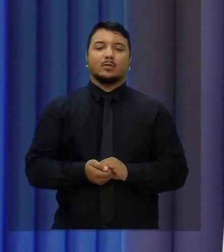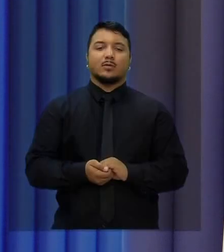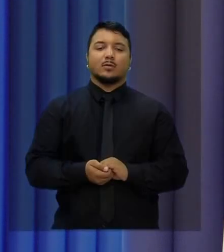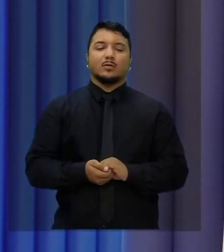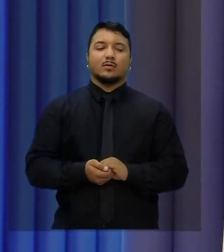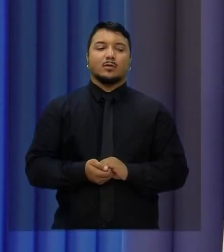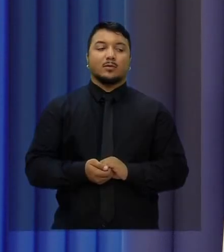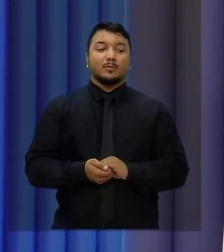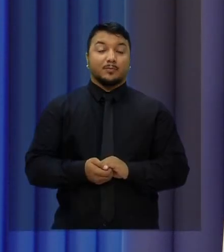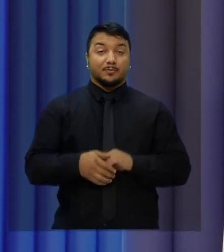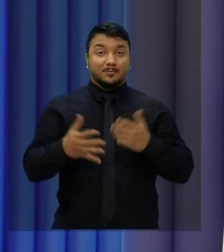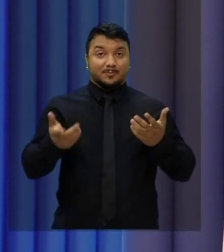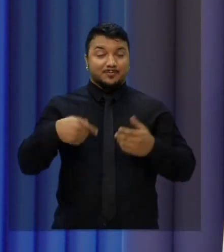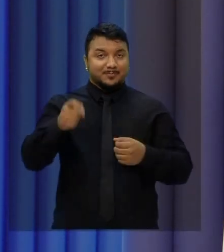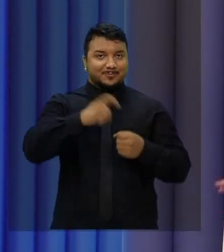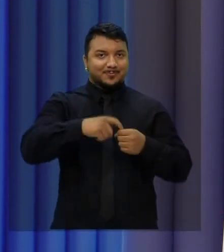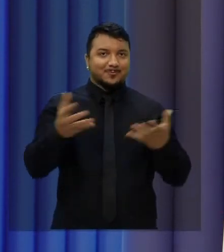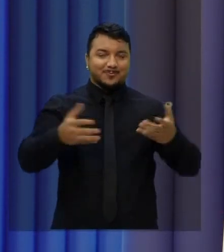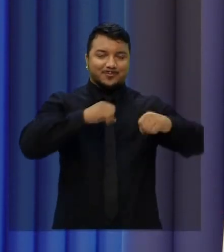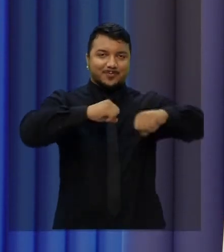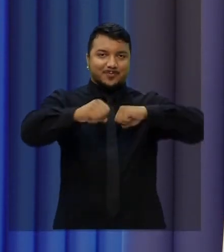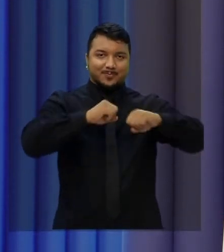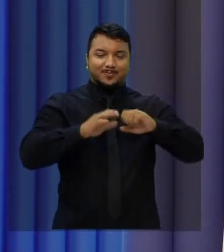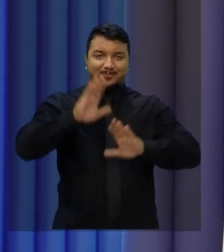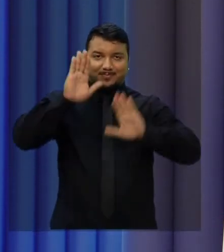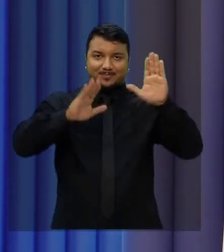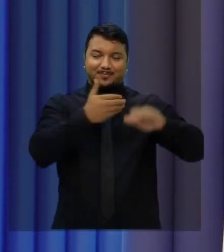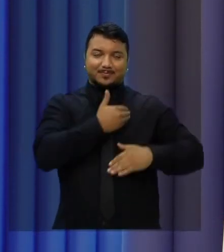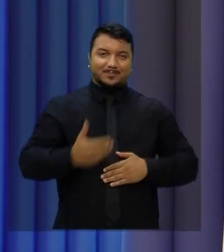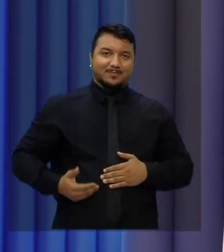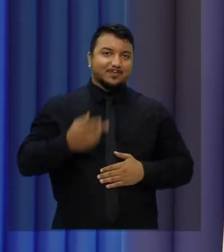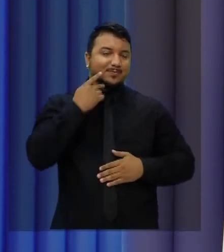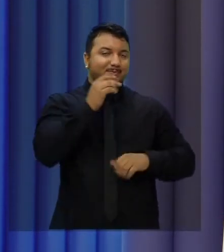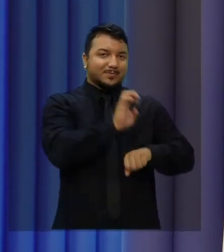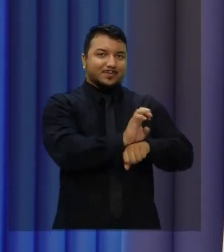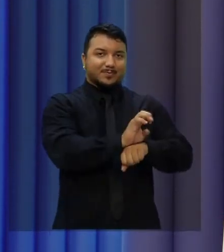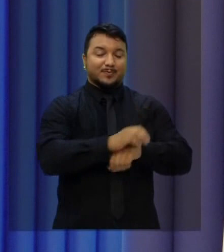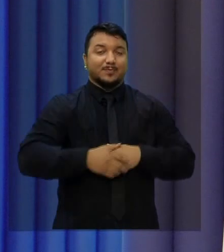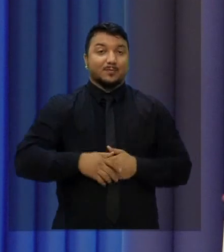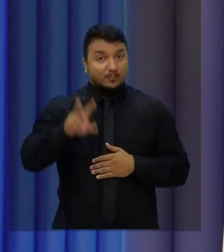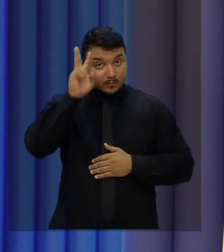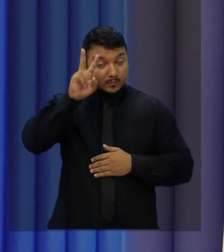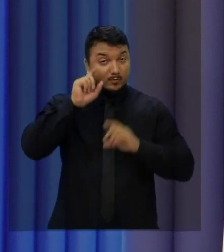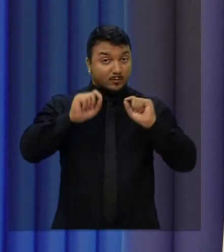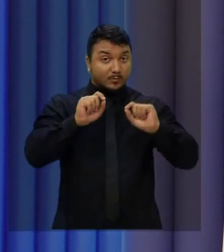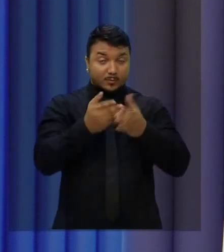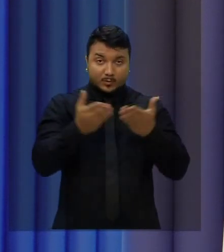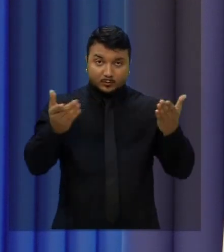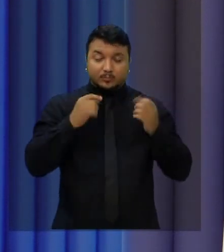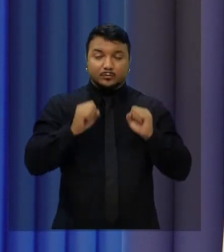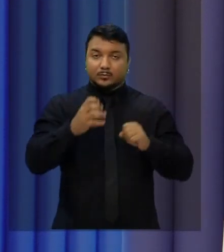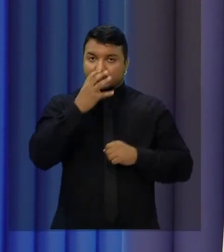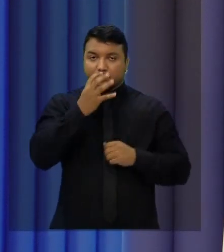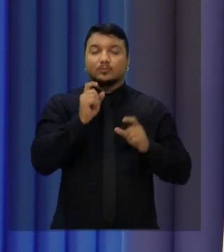Olá, estamos de volta com o debate entre os candidatos ao governo do Estado do Ceará. Lembrando que você também pode acompanhar a gente pela internet,